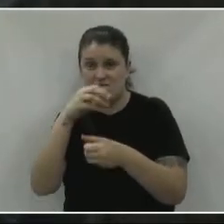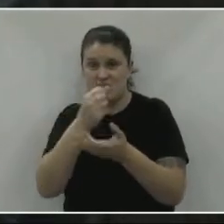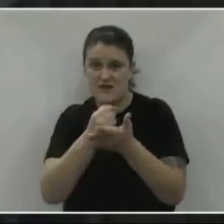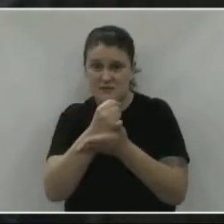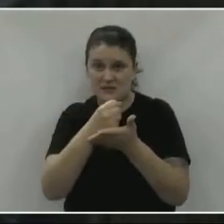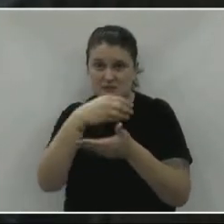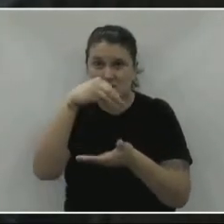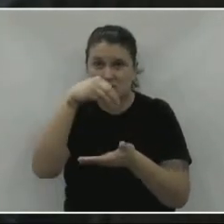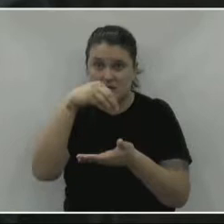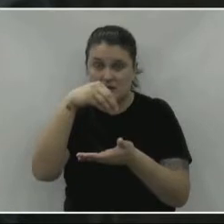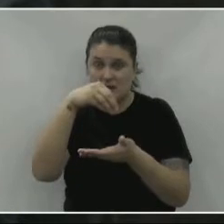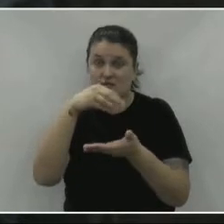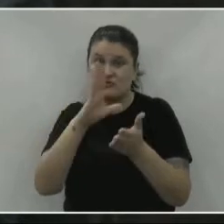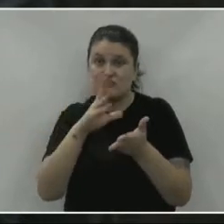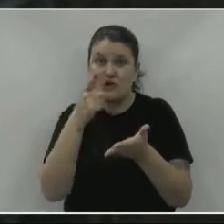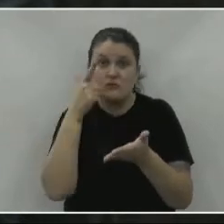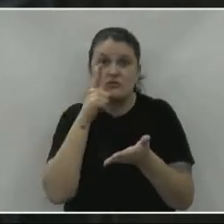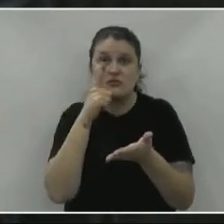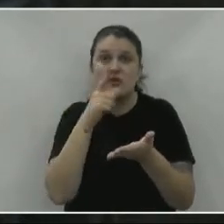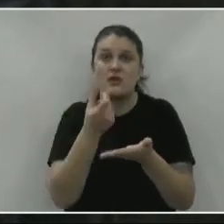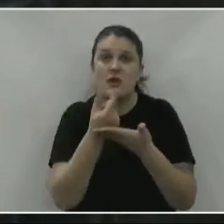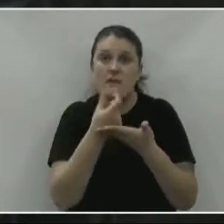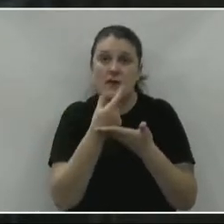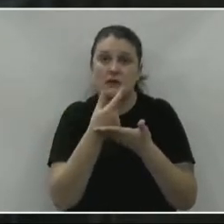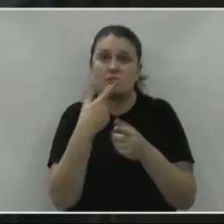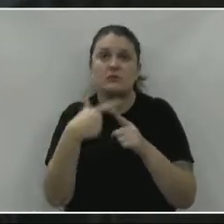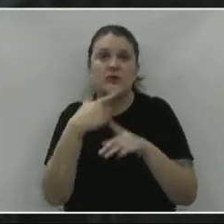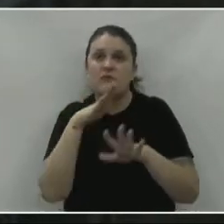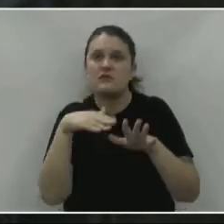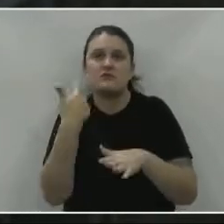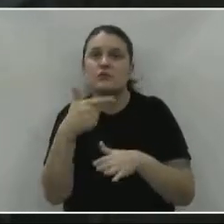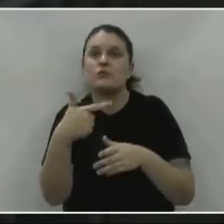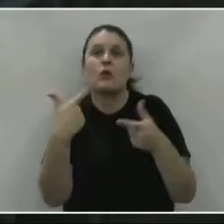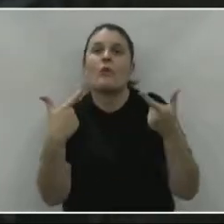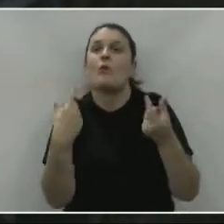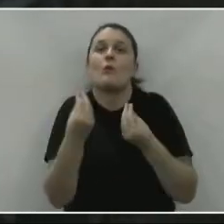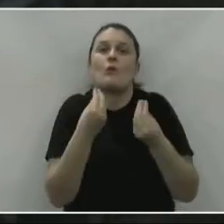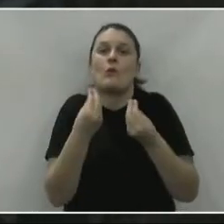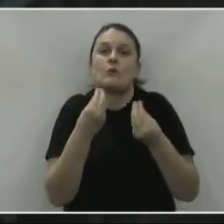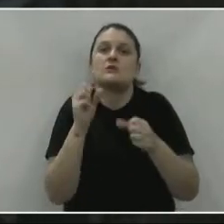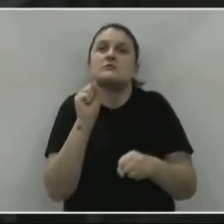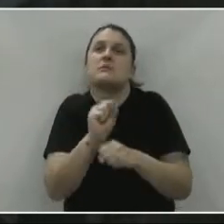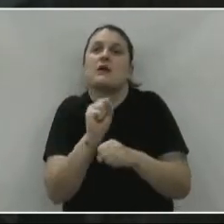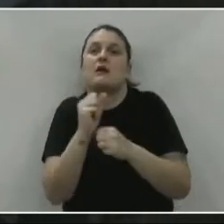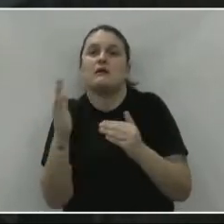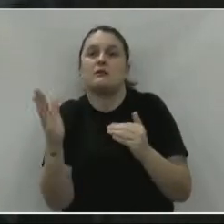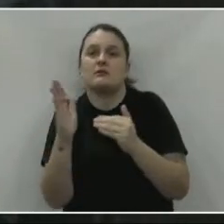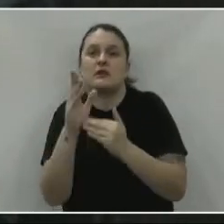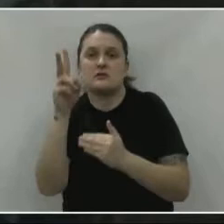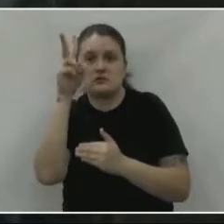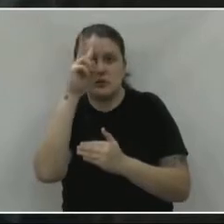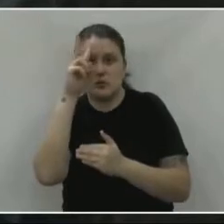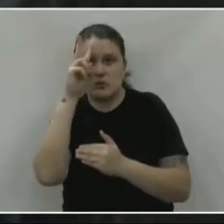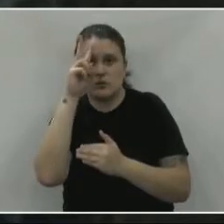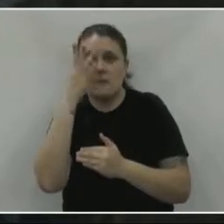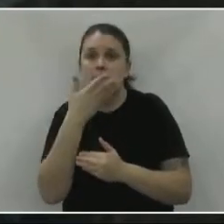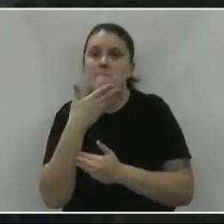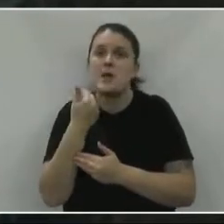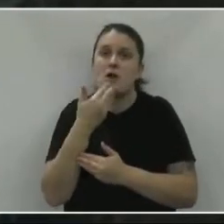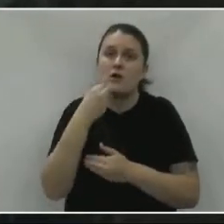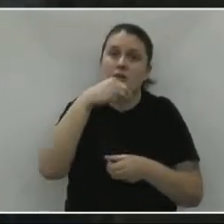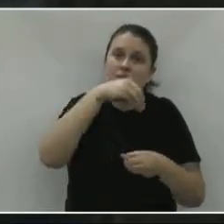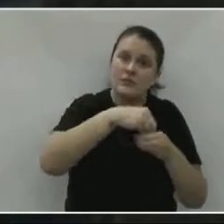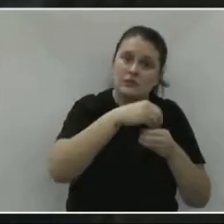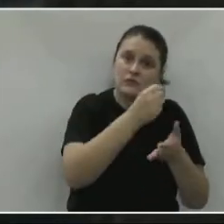ou ela vai ser atendida no sábado, vai ter que esperar até segunda-feira para ir buscar o remédio. Então seria muito mais cômodo para